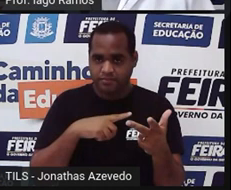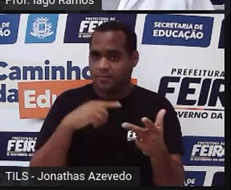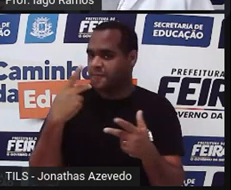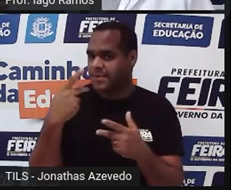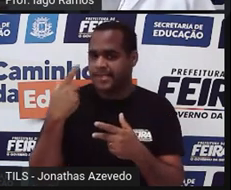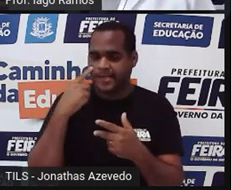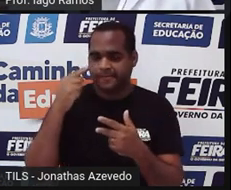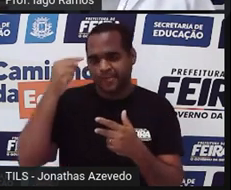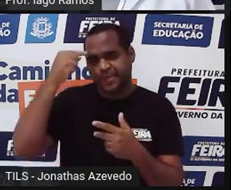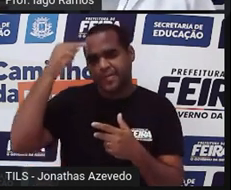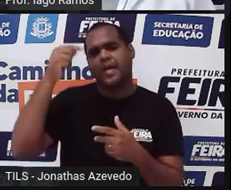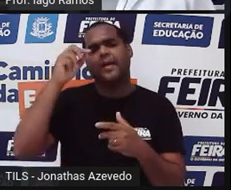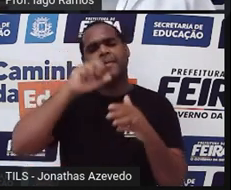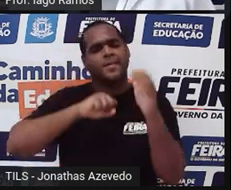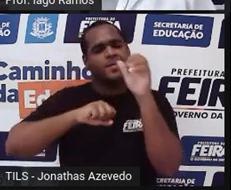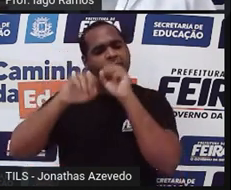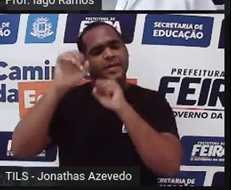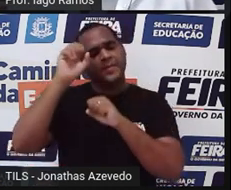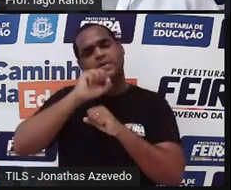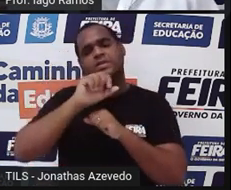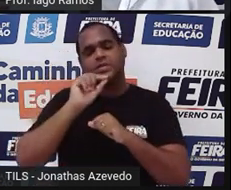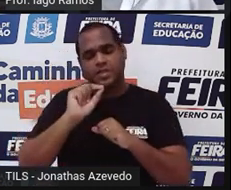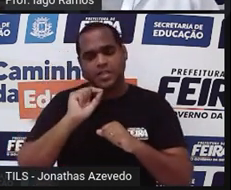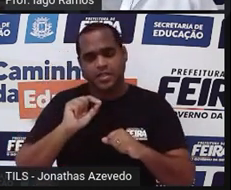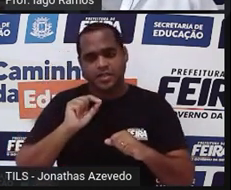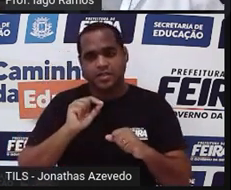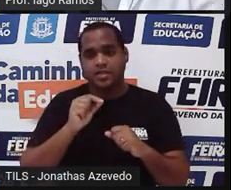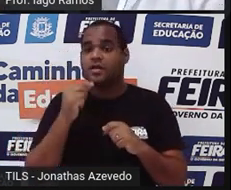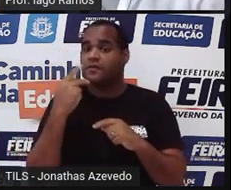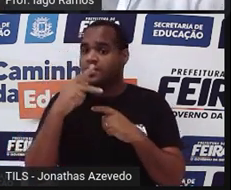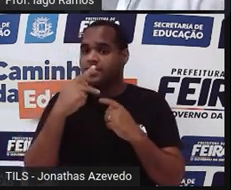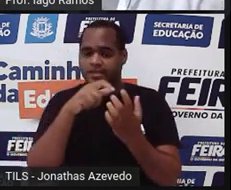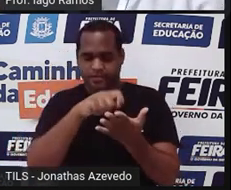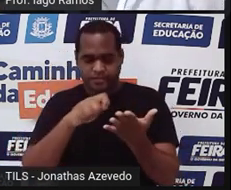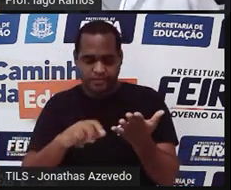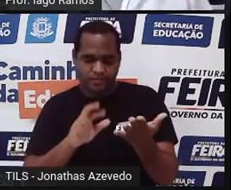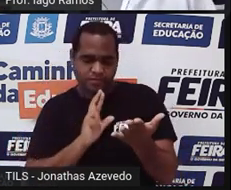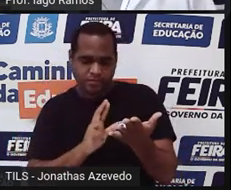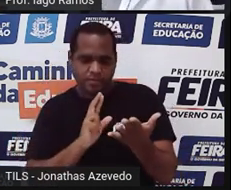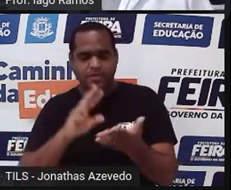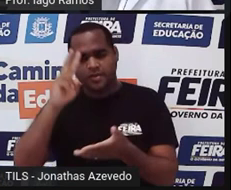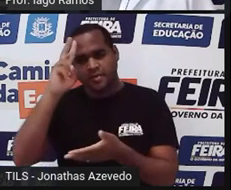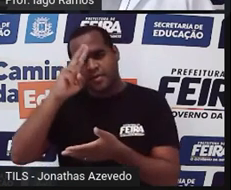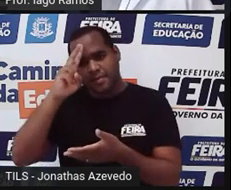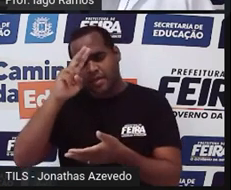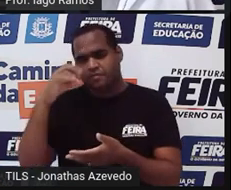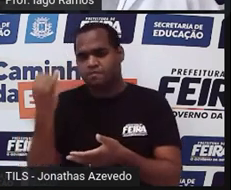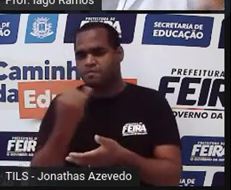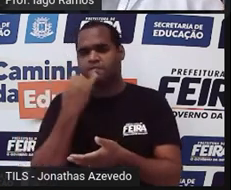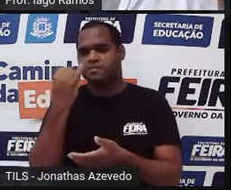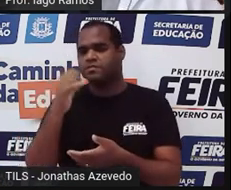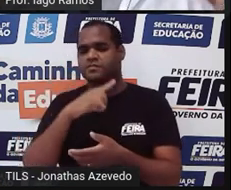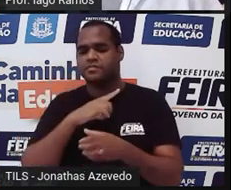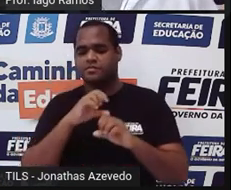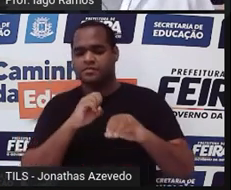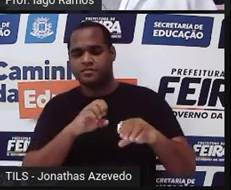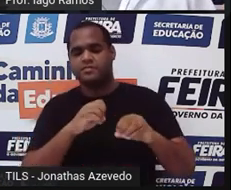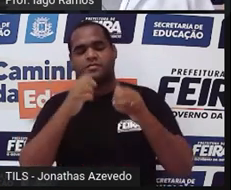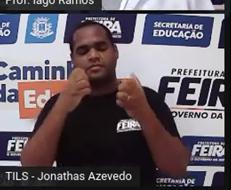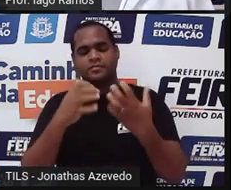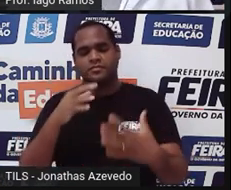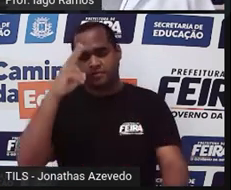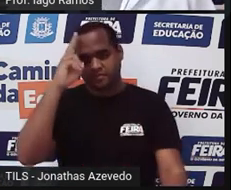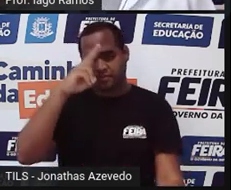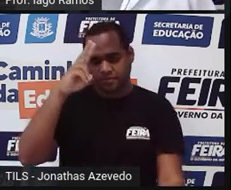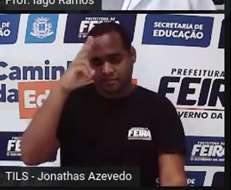que foi que você conseguiu aprender. Tá bom? E até para você escrever, você vai ter que ter lembrança de momentos dessa aula. E essas lembranças vão